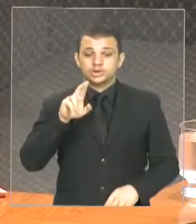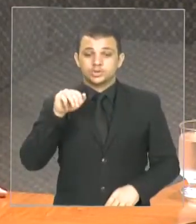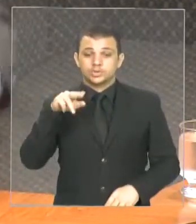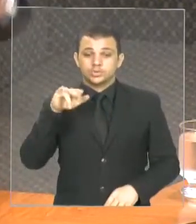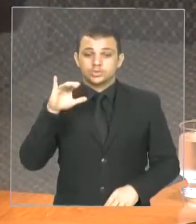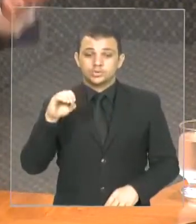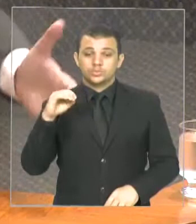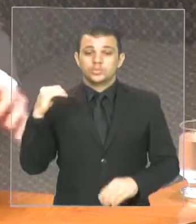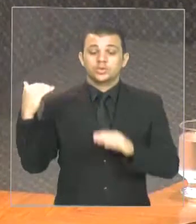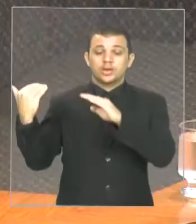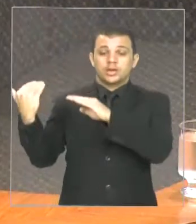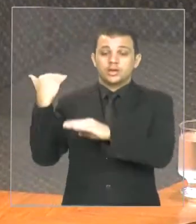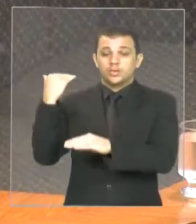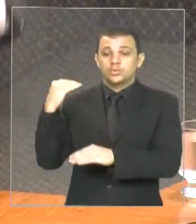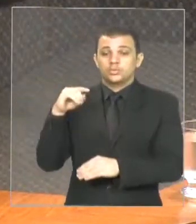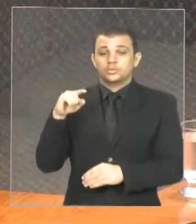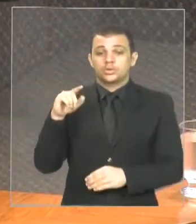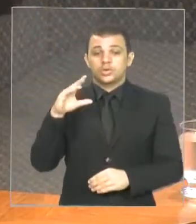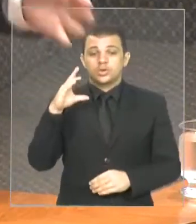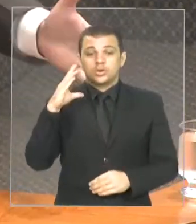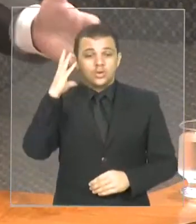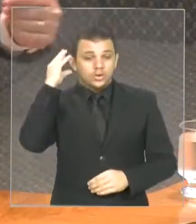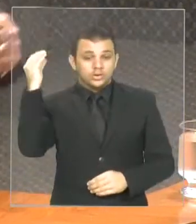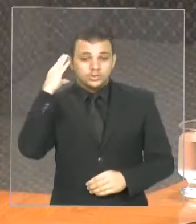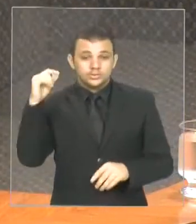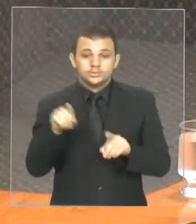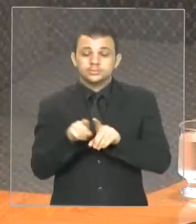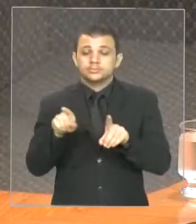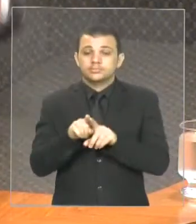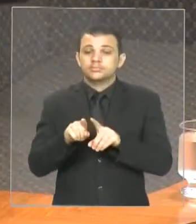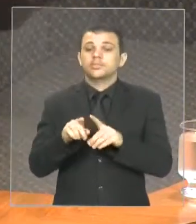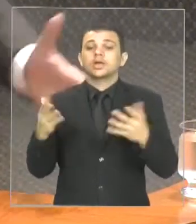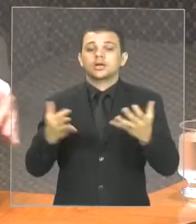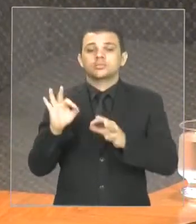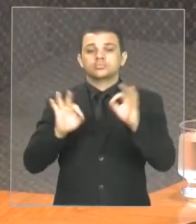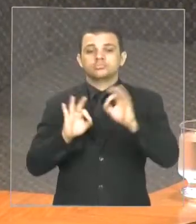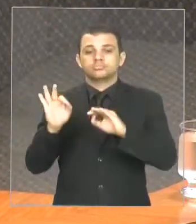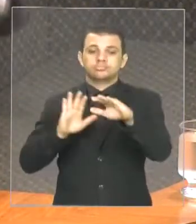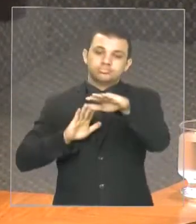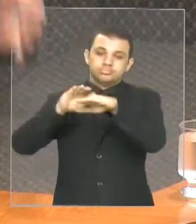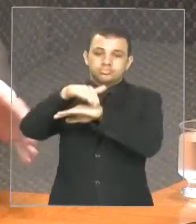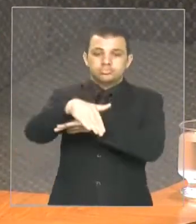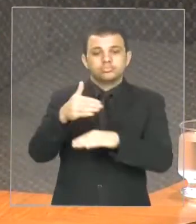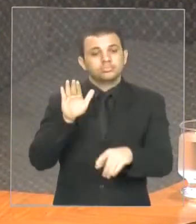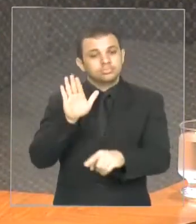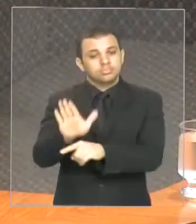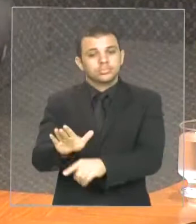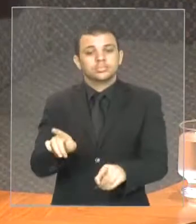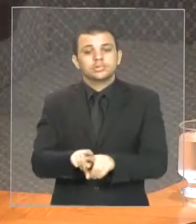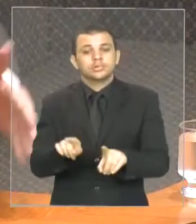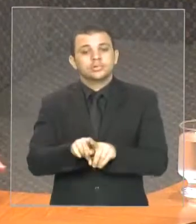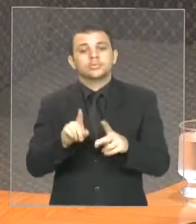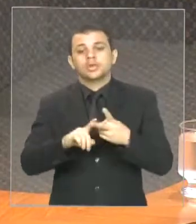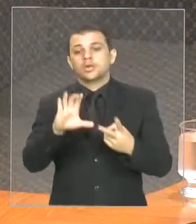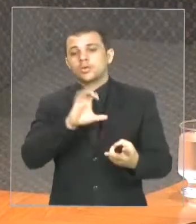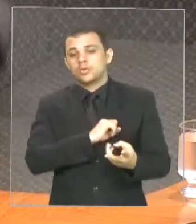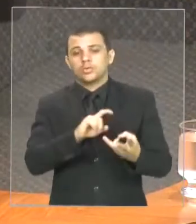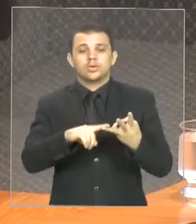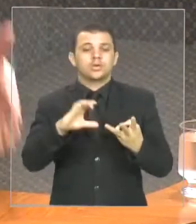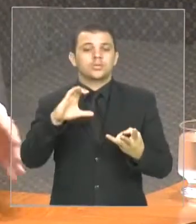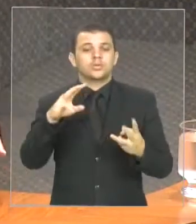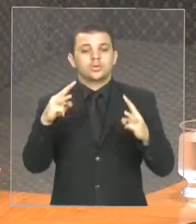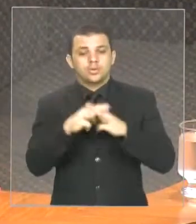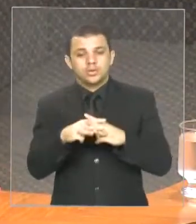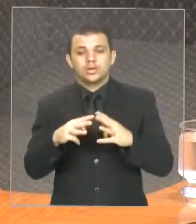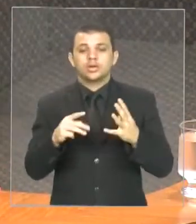anteriormente, o viaduto da Avenida dos Franceses, o viaduto da Coama, o viaduto da Coab, Luiz Eduardo Bagalhães, Ferreira Goulart,